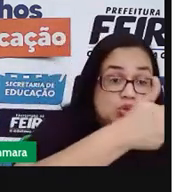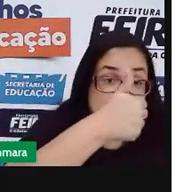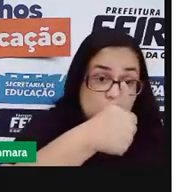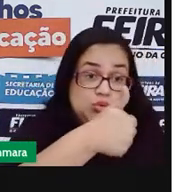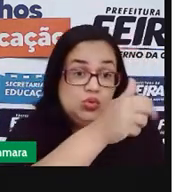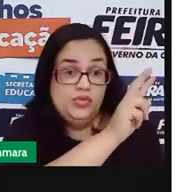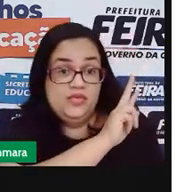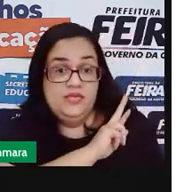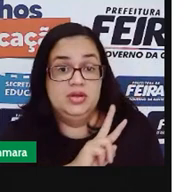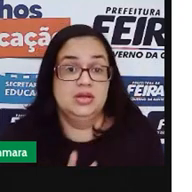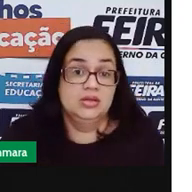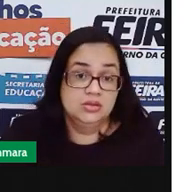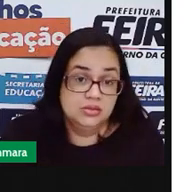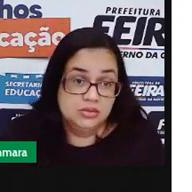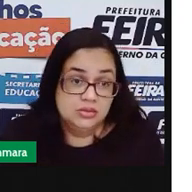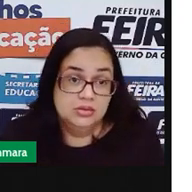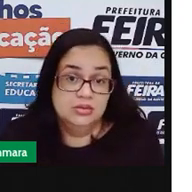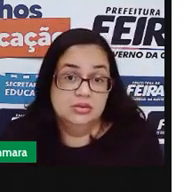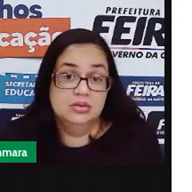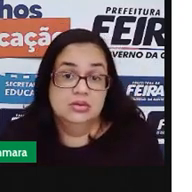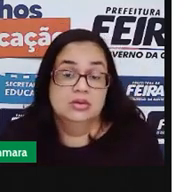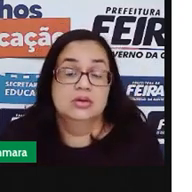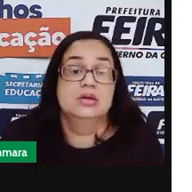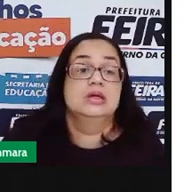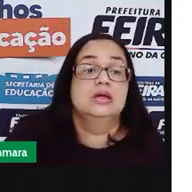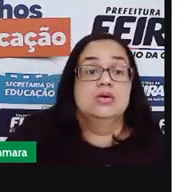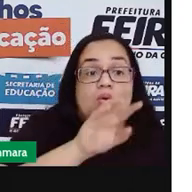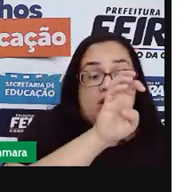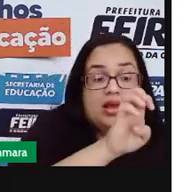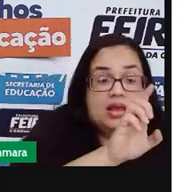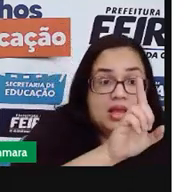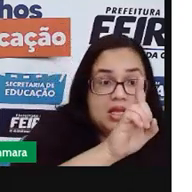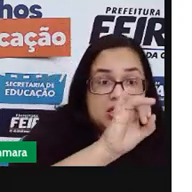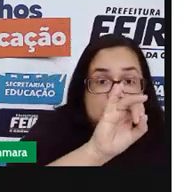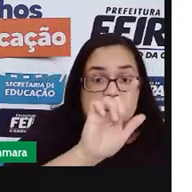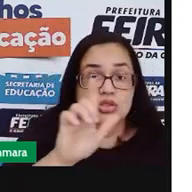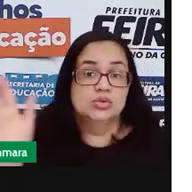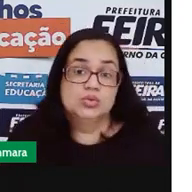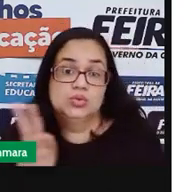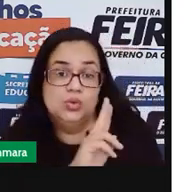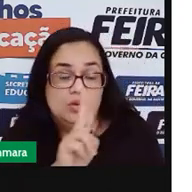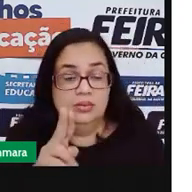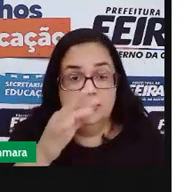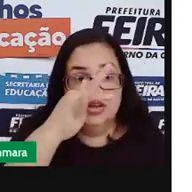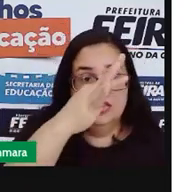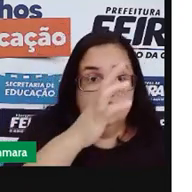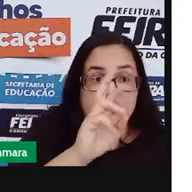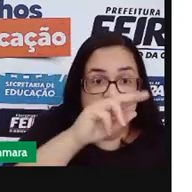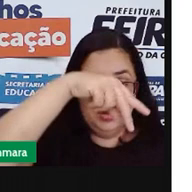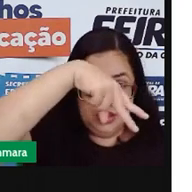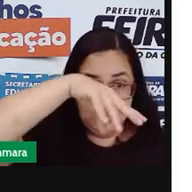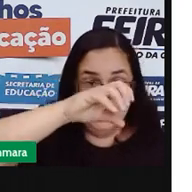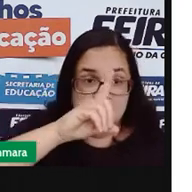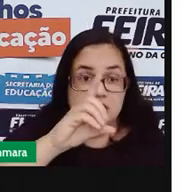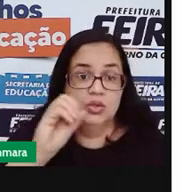vereadores, presididos pelo Edil Fernando Torres, do PSDB.